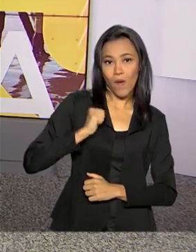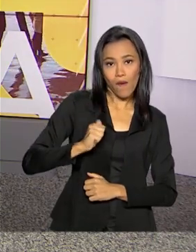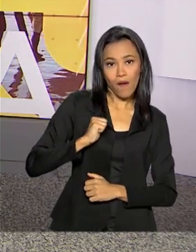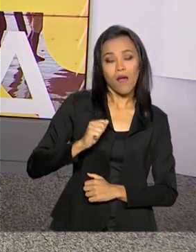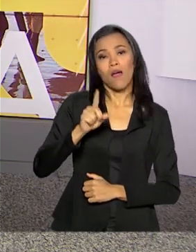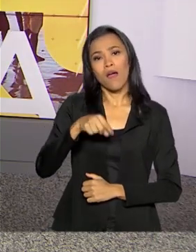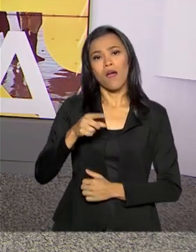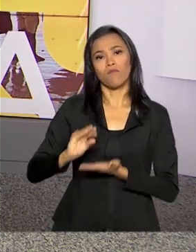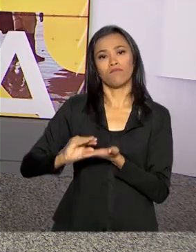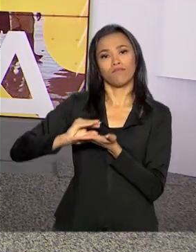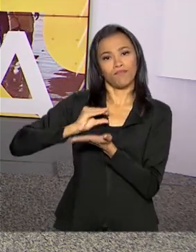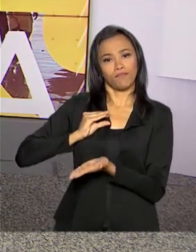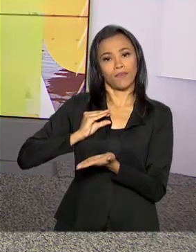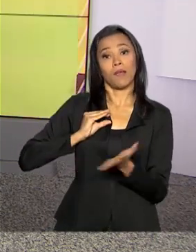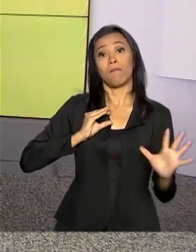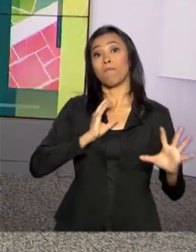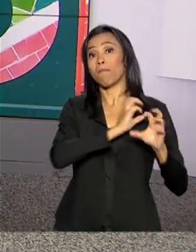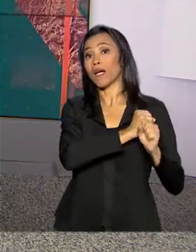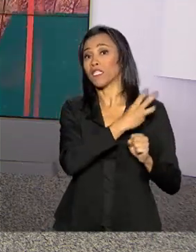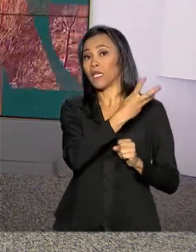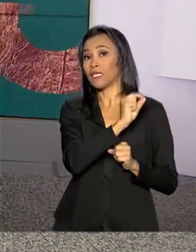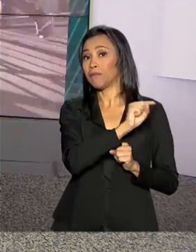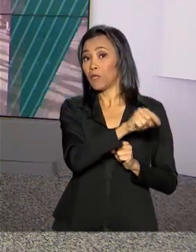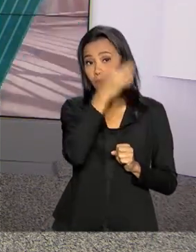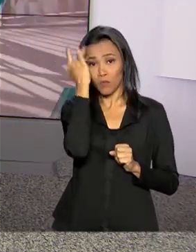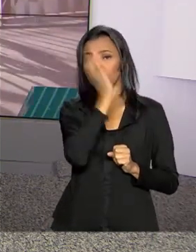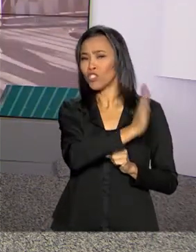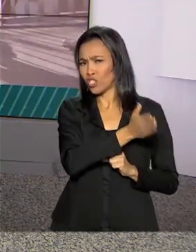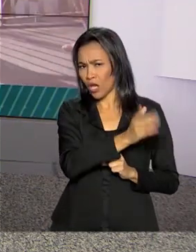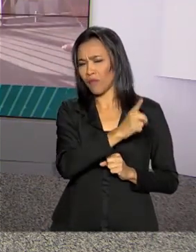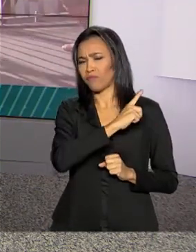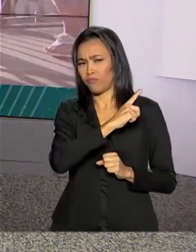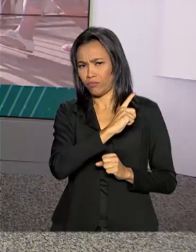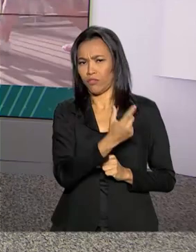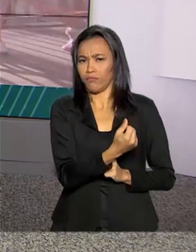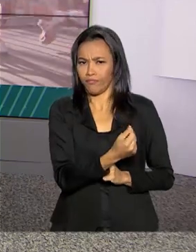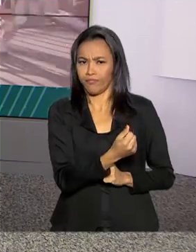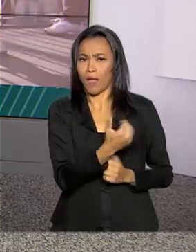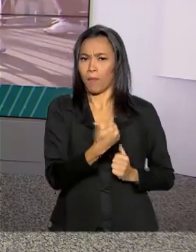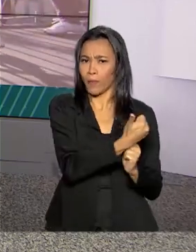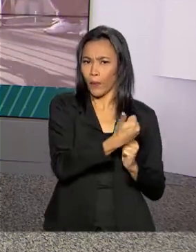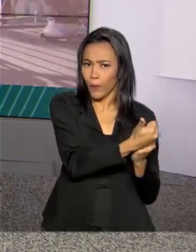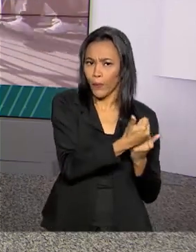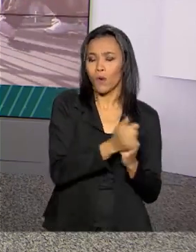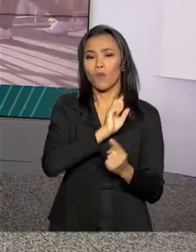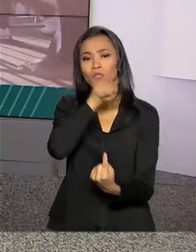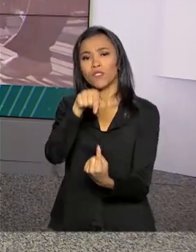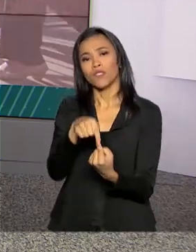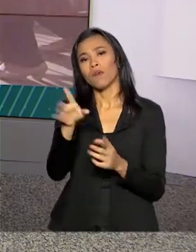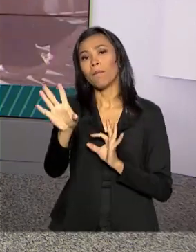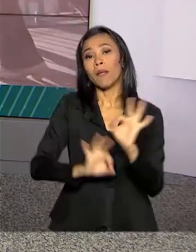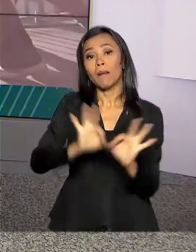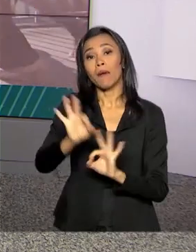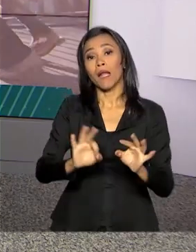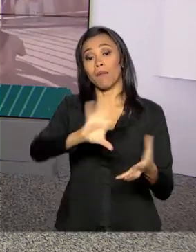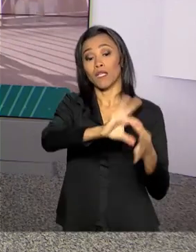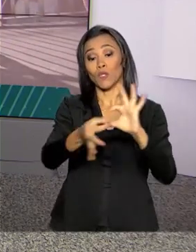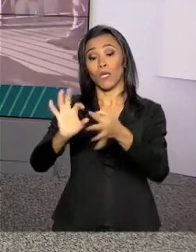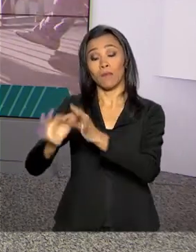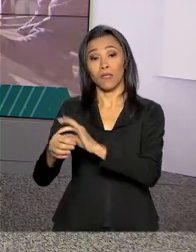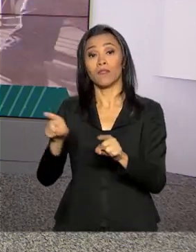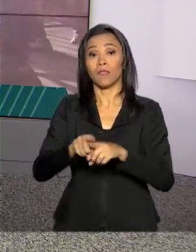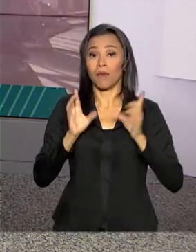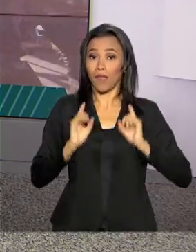somam a outros 3 mil que já recebiam o benefício. A prioridade é garantir a preparação para as Olimpíadas e